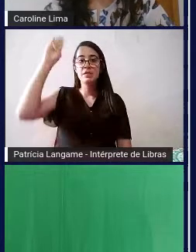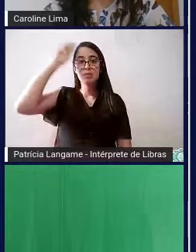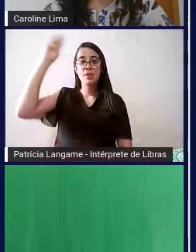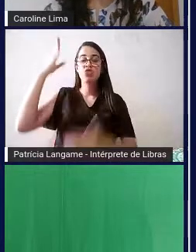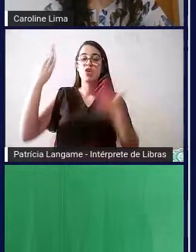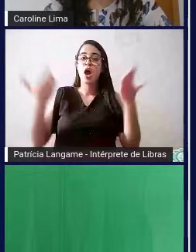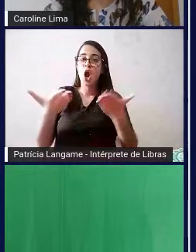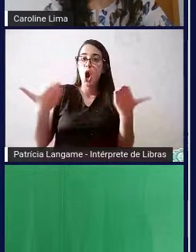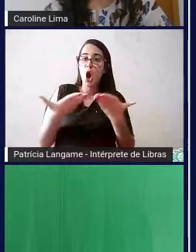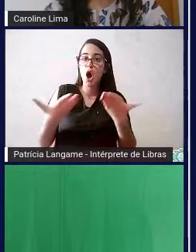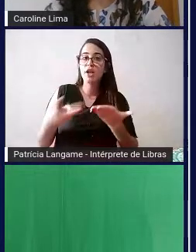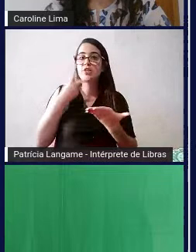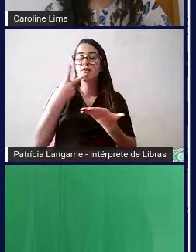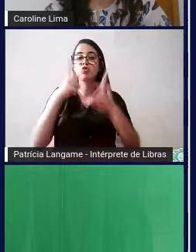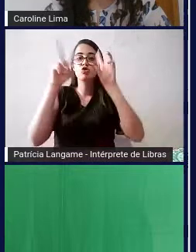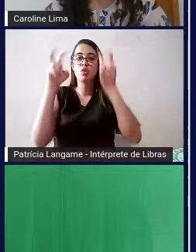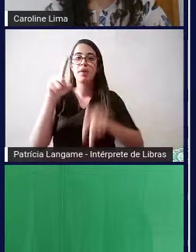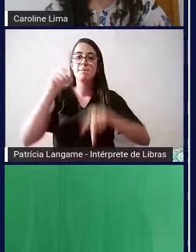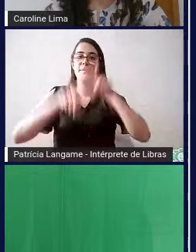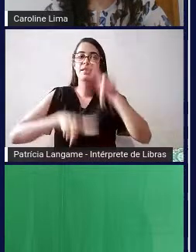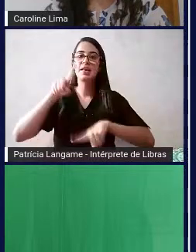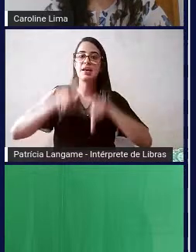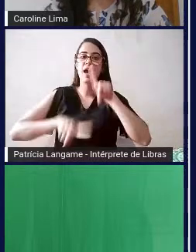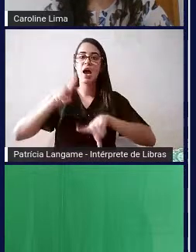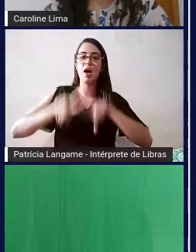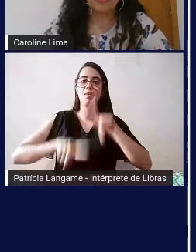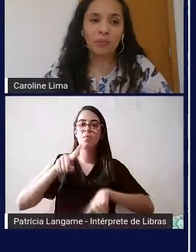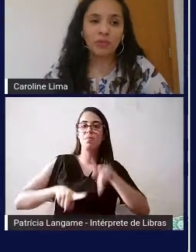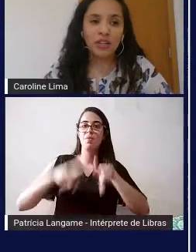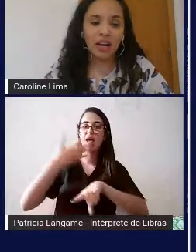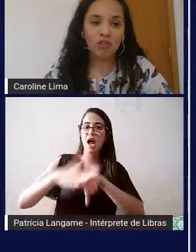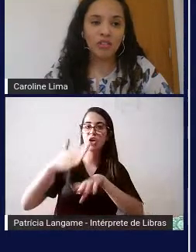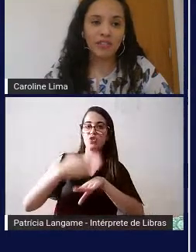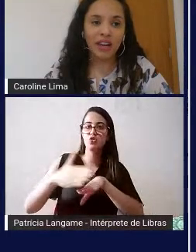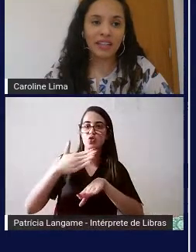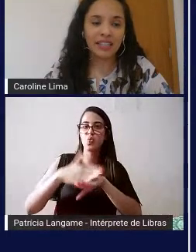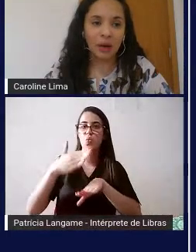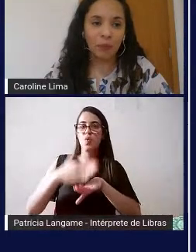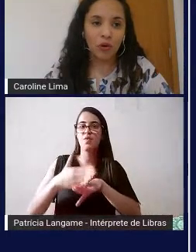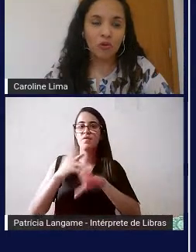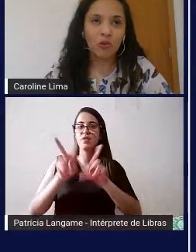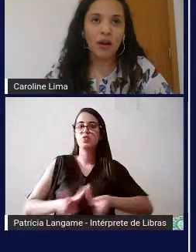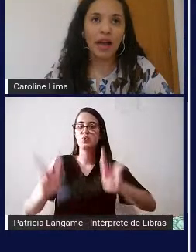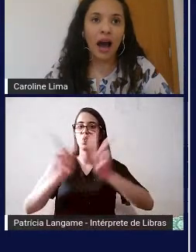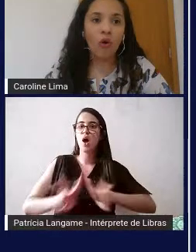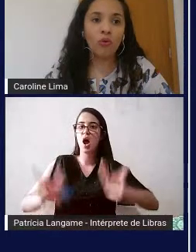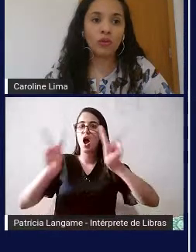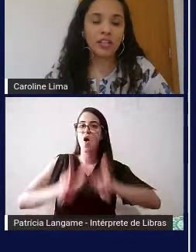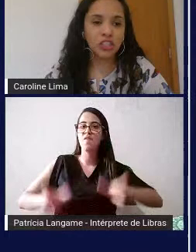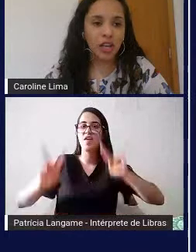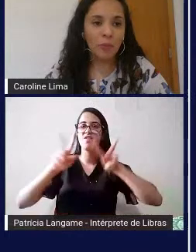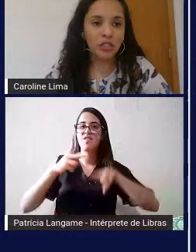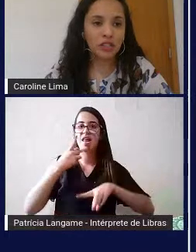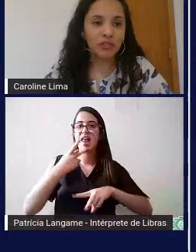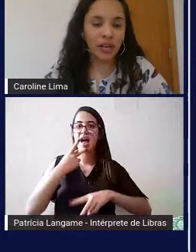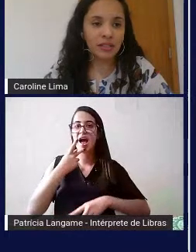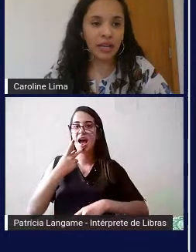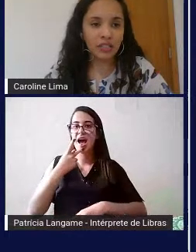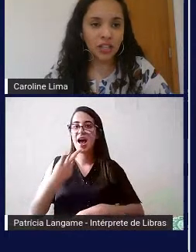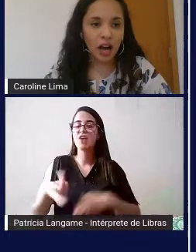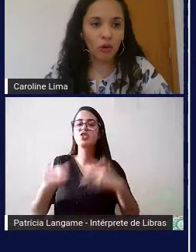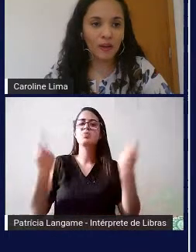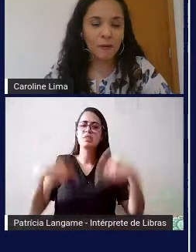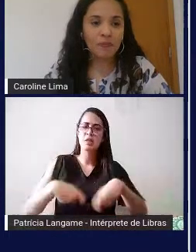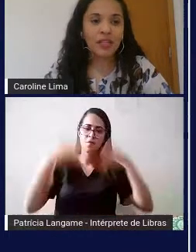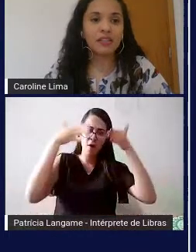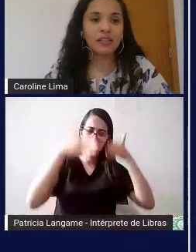sim já falando de materiais de algo tátil mesmo visual o que a professora Cláudia vai falar daqui a pouco é algo que a gente realmente tem que focar